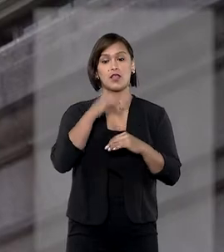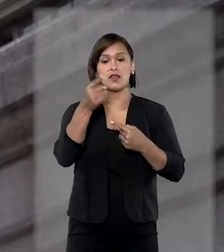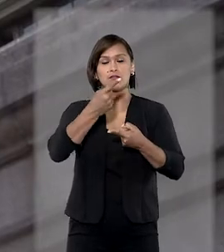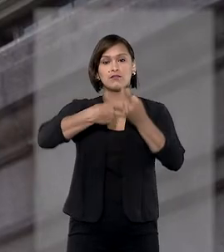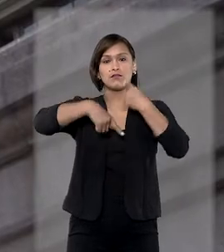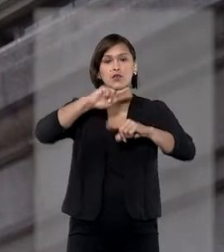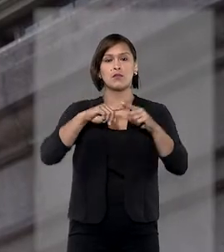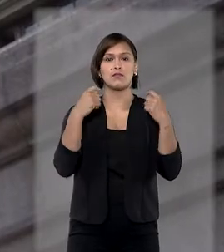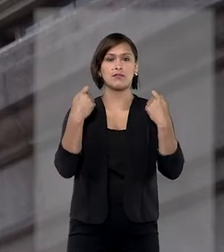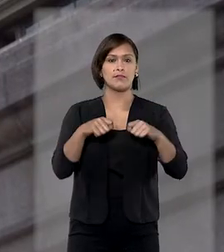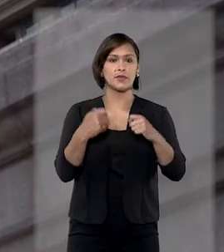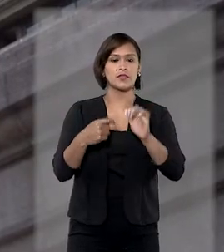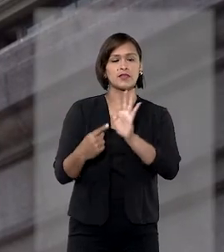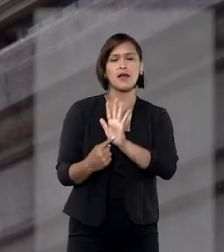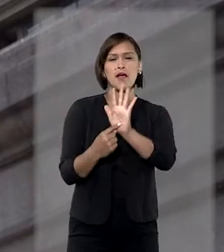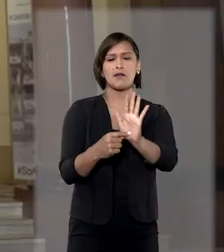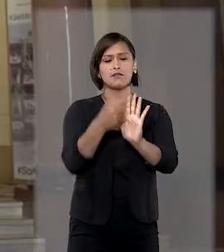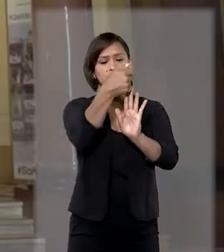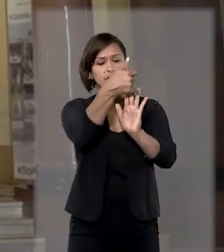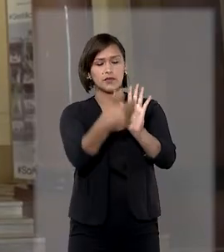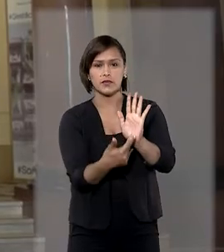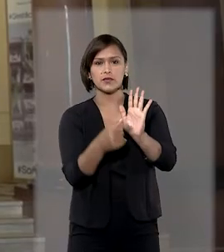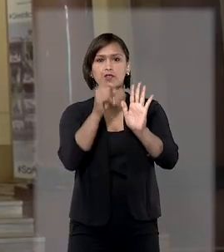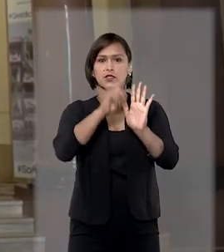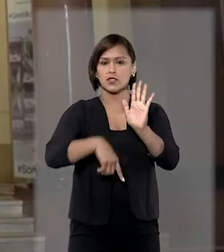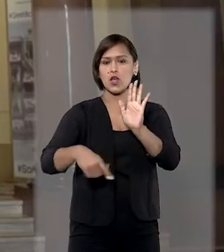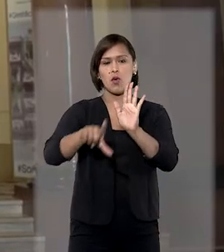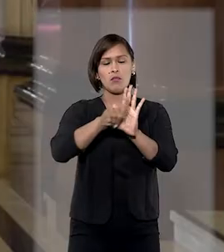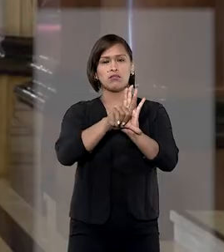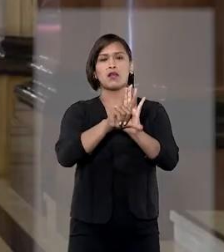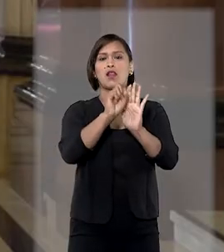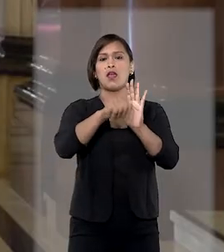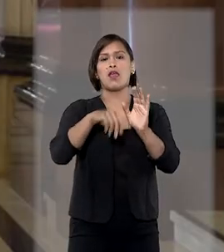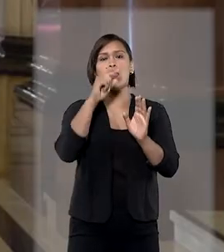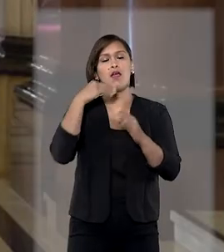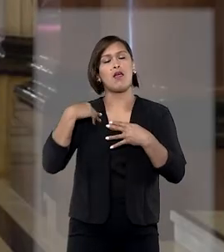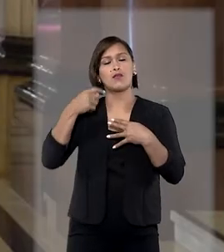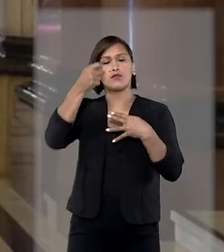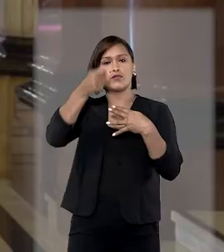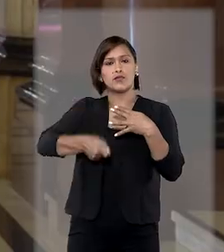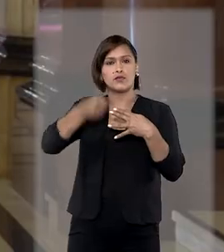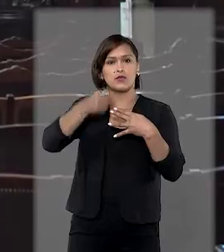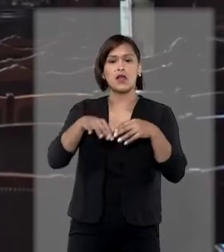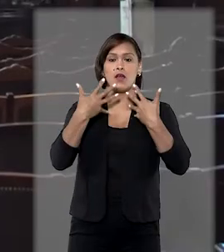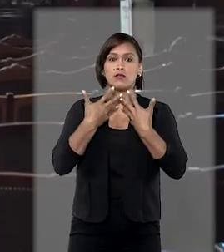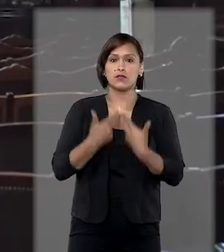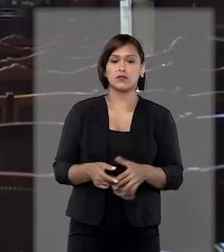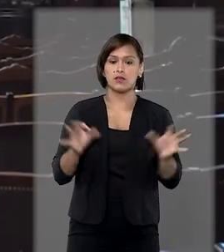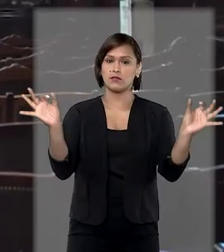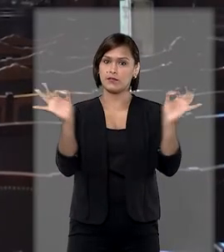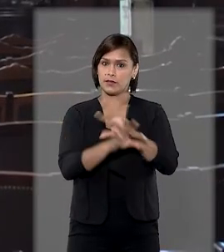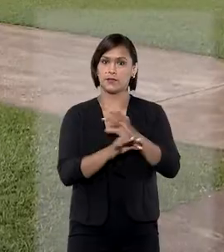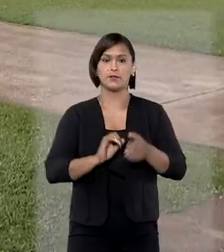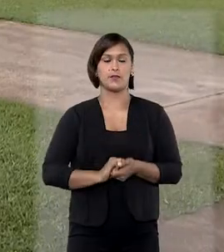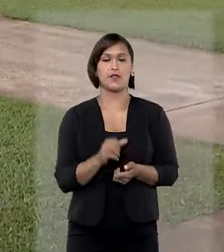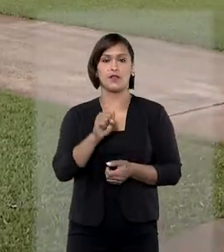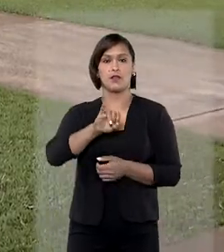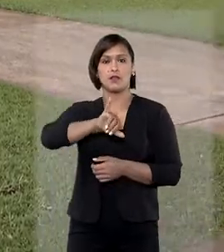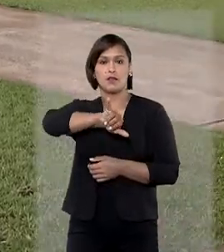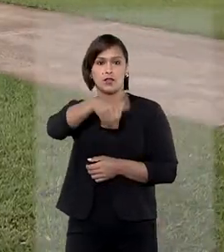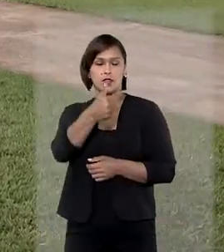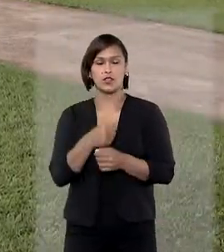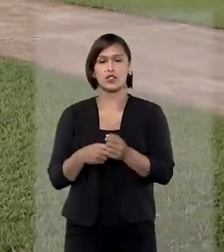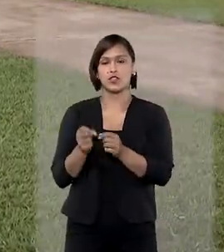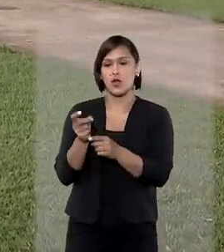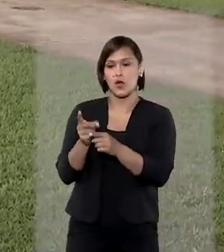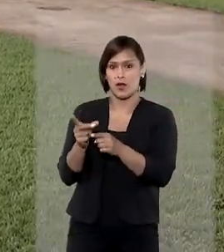superada a necessidade de apresentação do objeto do litígio ao árbitro, estando exaurido seu conteúdo. Ao STJ,